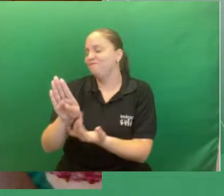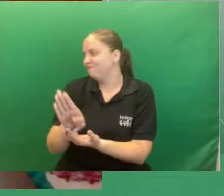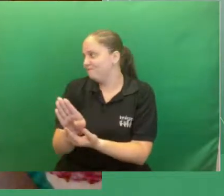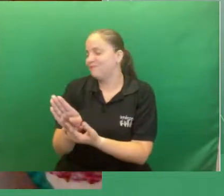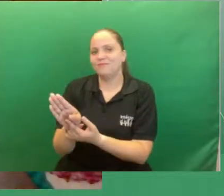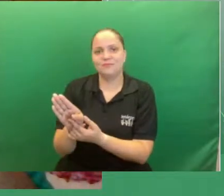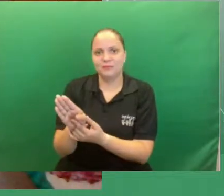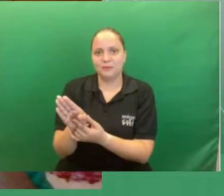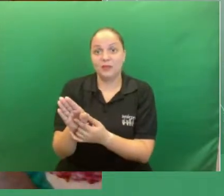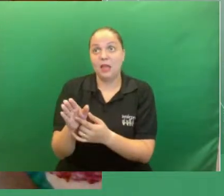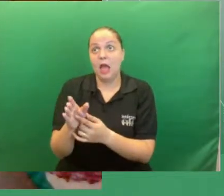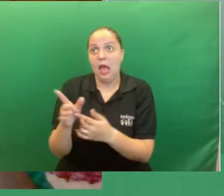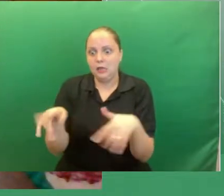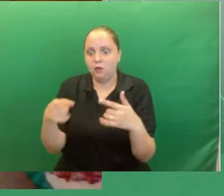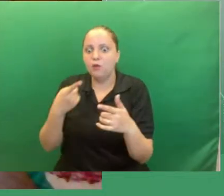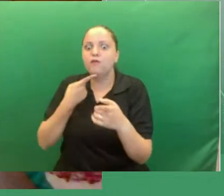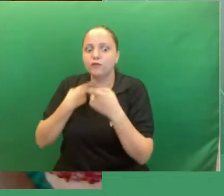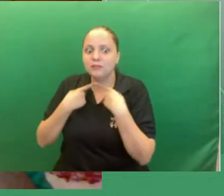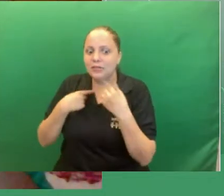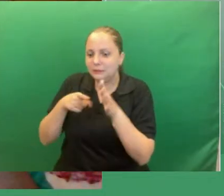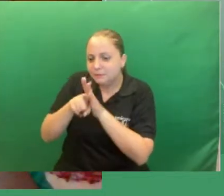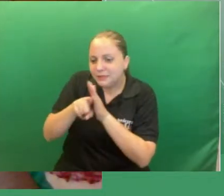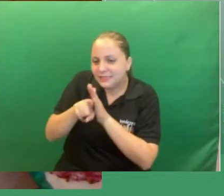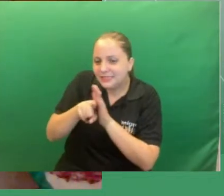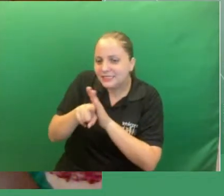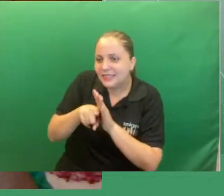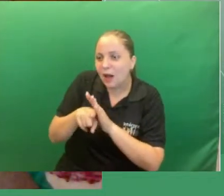ponto para eu continuar aqui e pesquisar muito obrigado